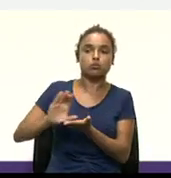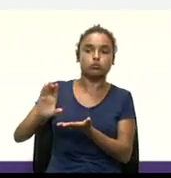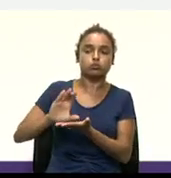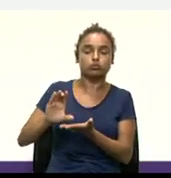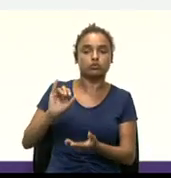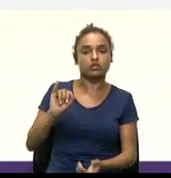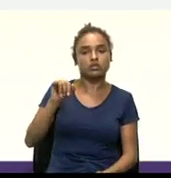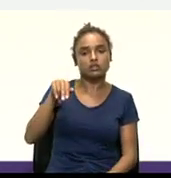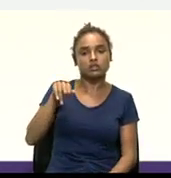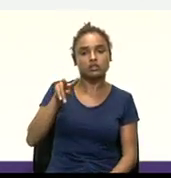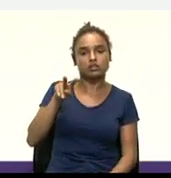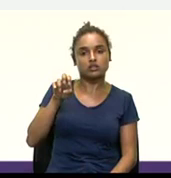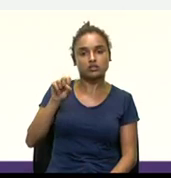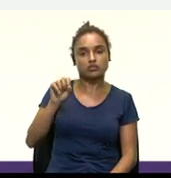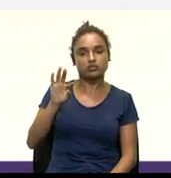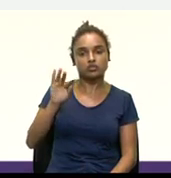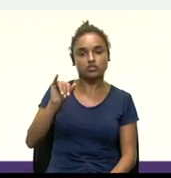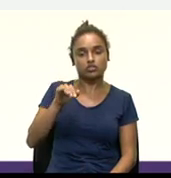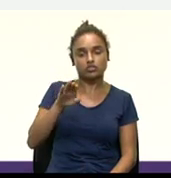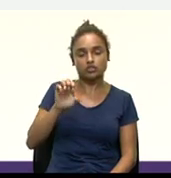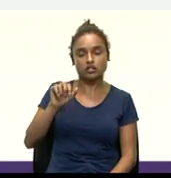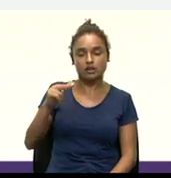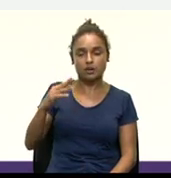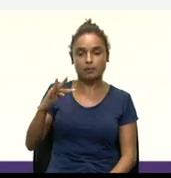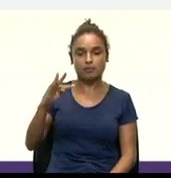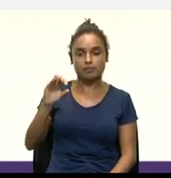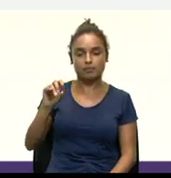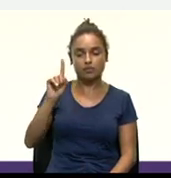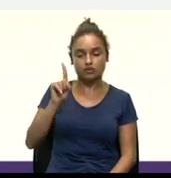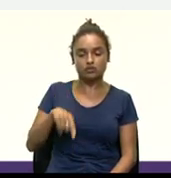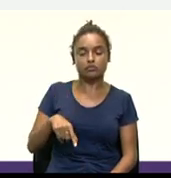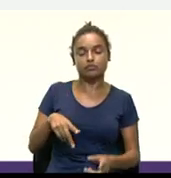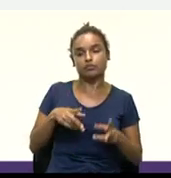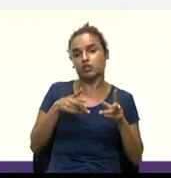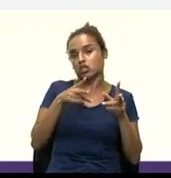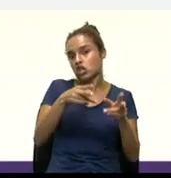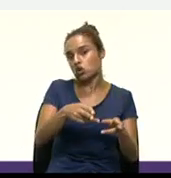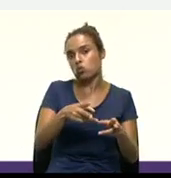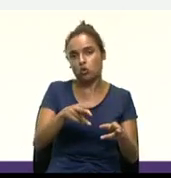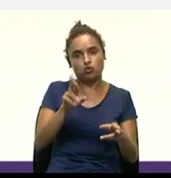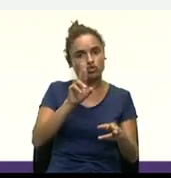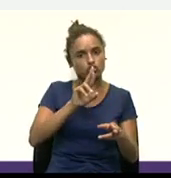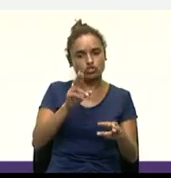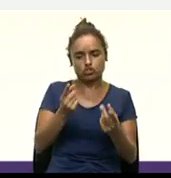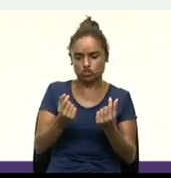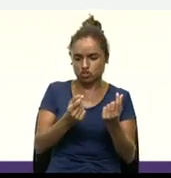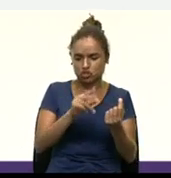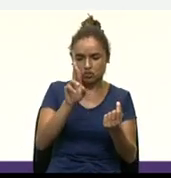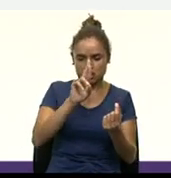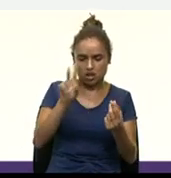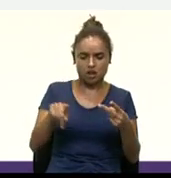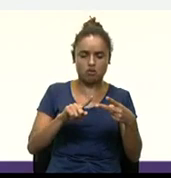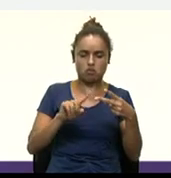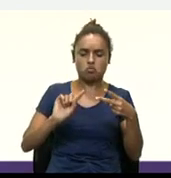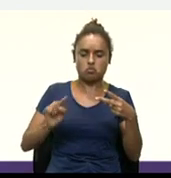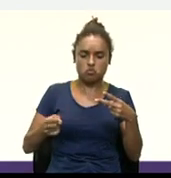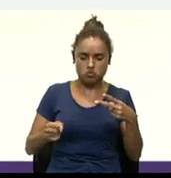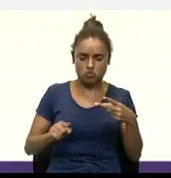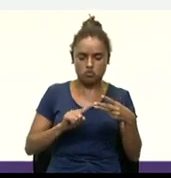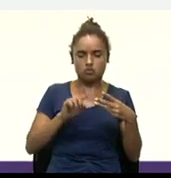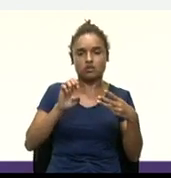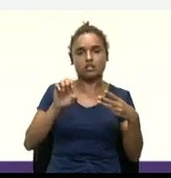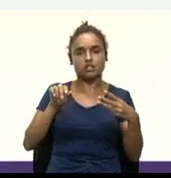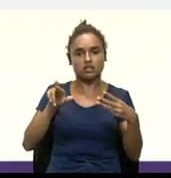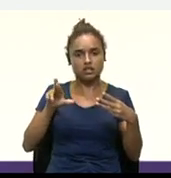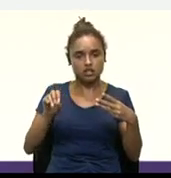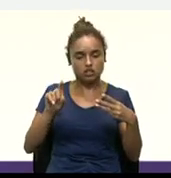bitcoin é dinheiro, assim como o real, dólar, o euro, com a diferença de ser